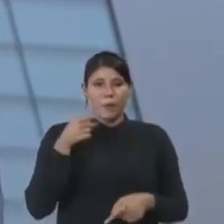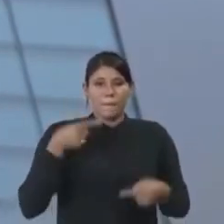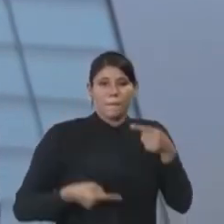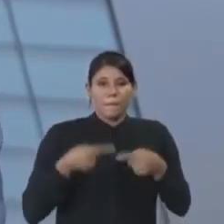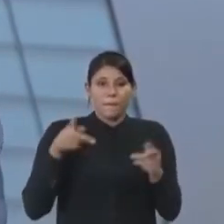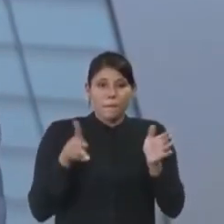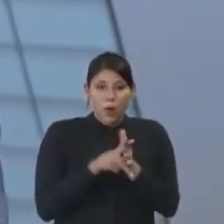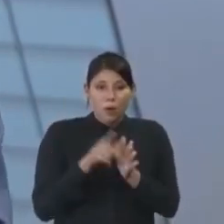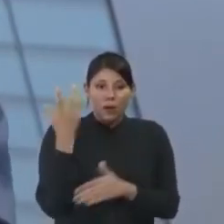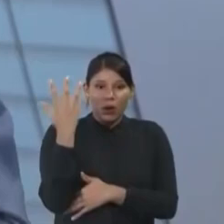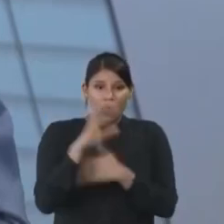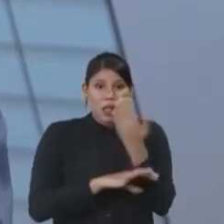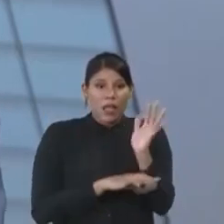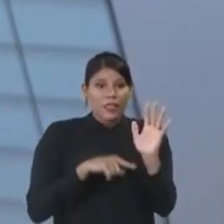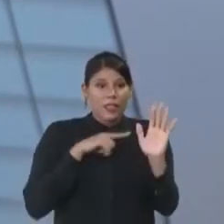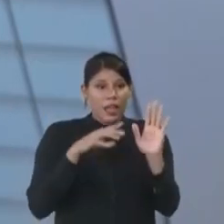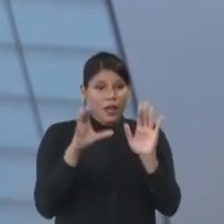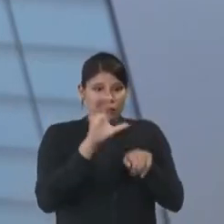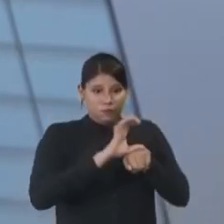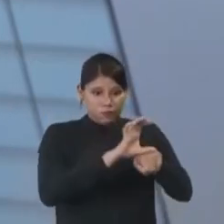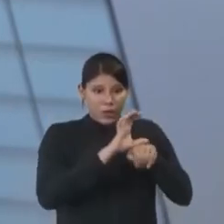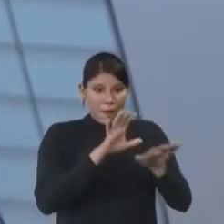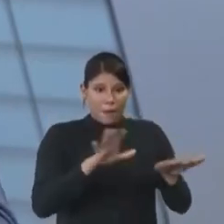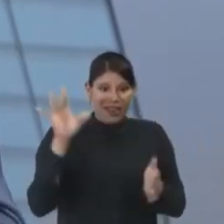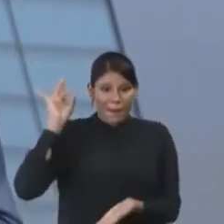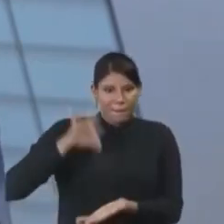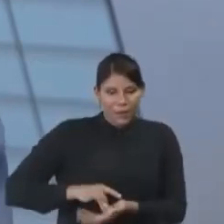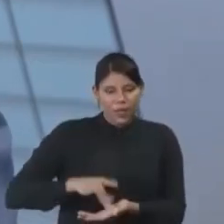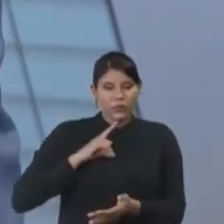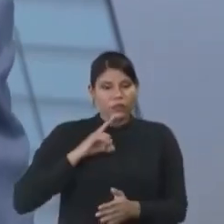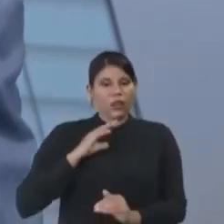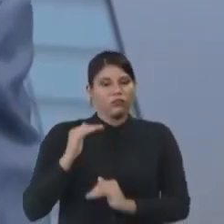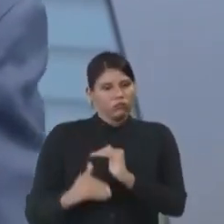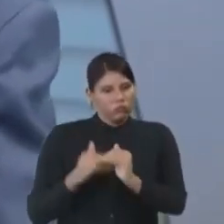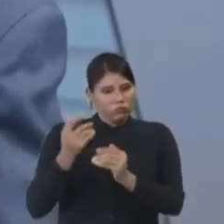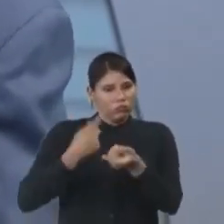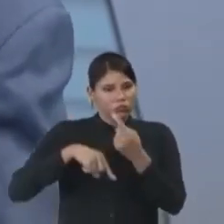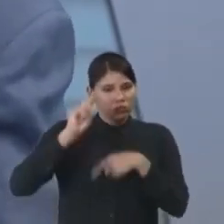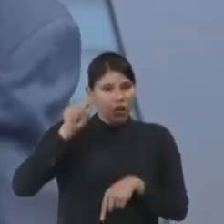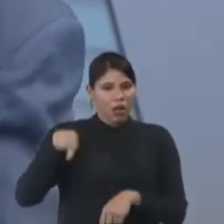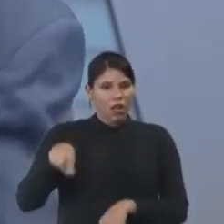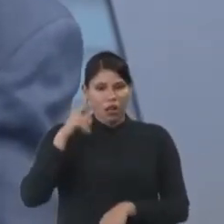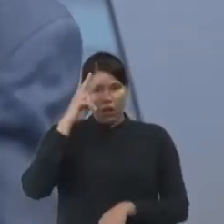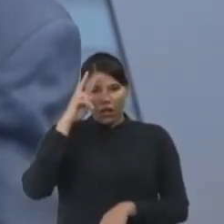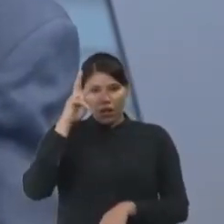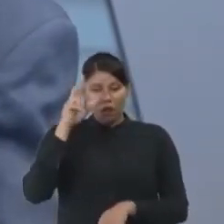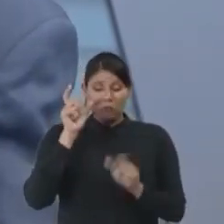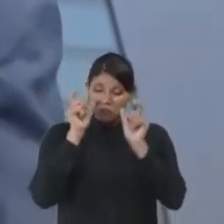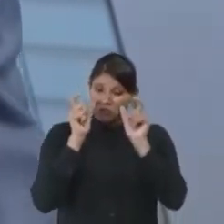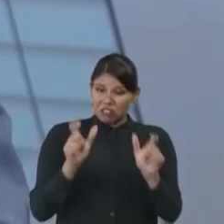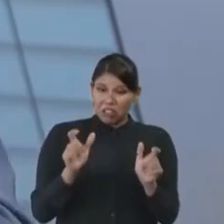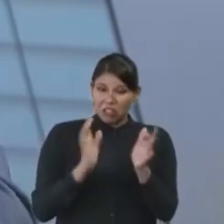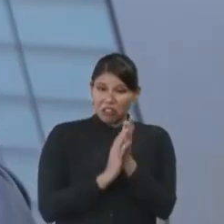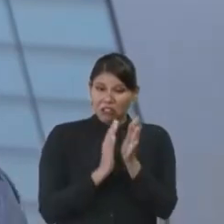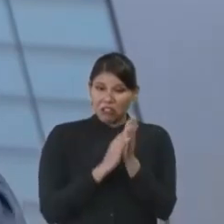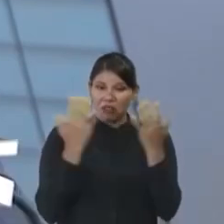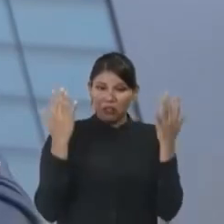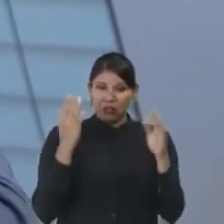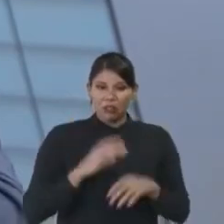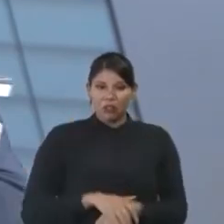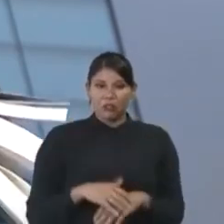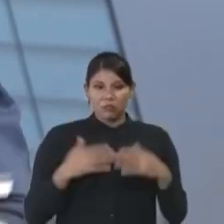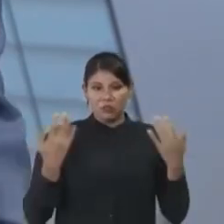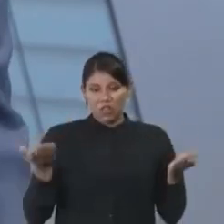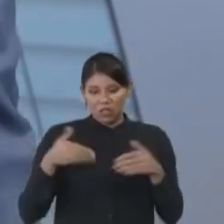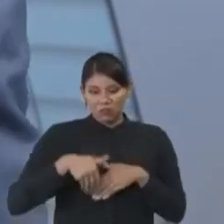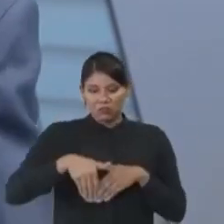isso. Está na Constituição, mas na prática a gente está avançando muito pouco. Ele achou interessante, talvez ele até esteja presente